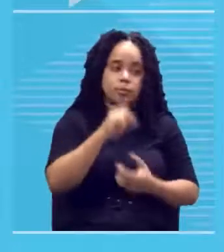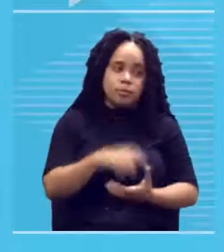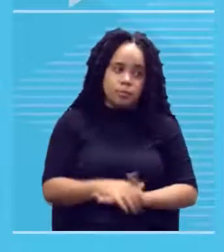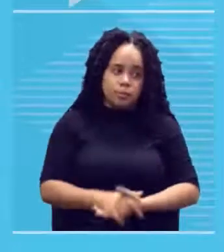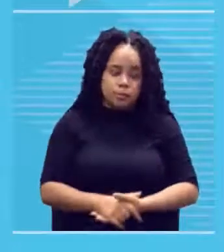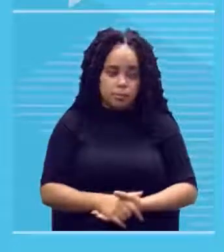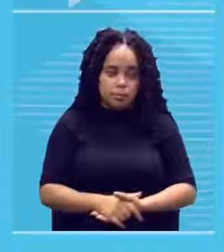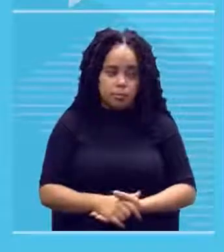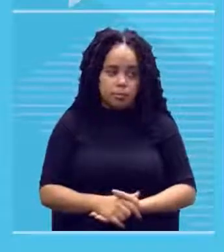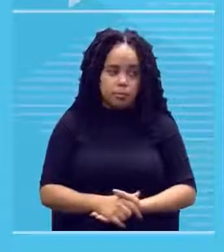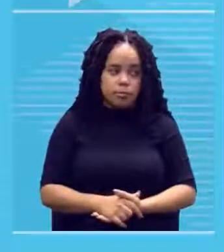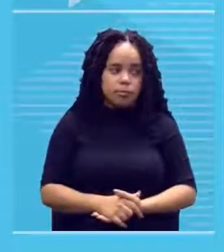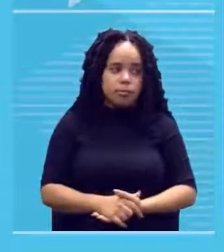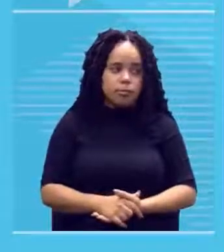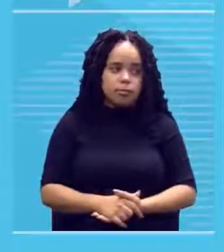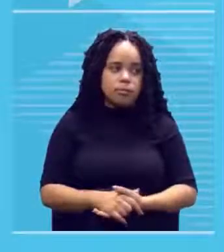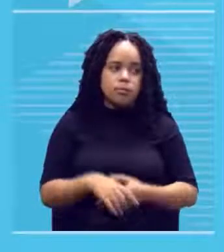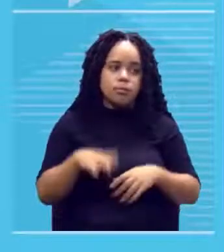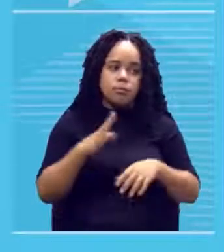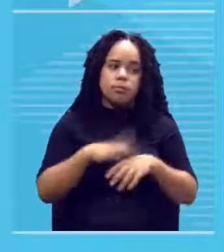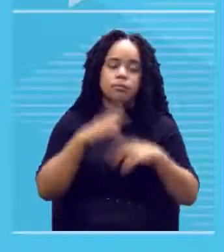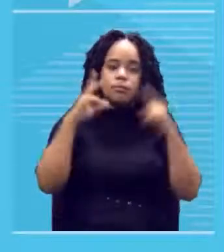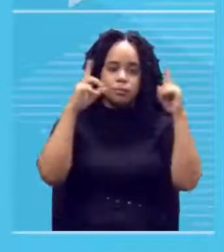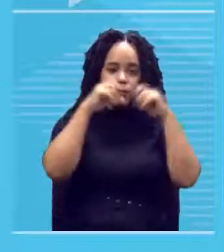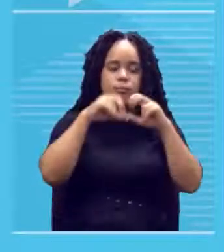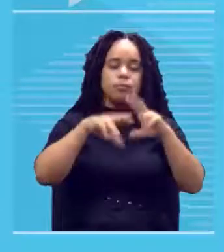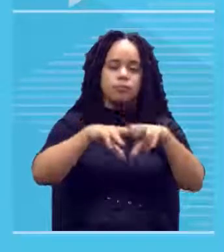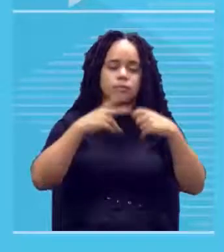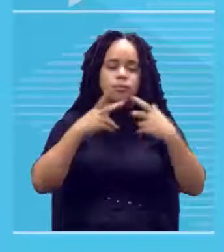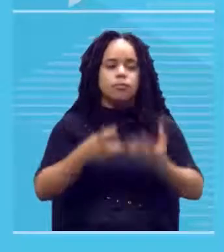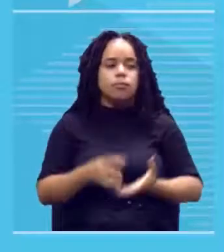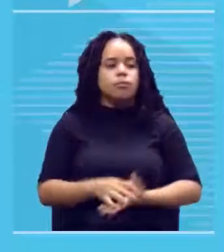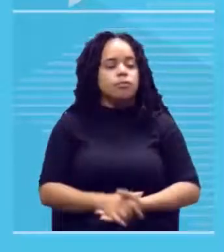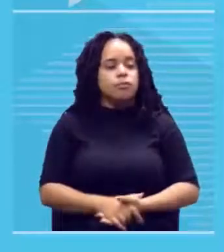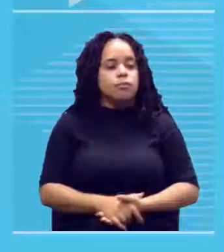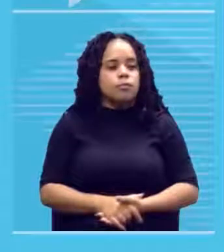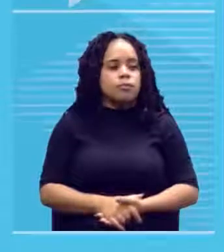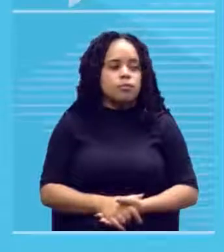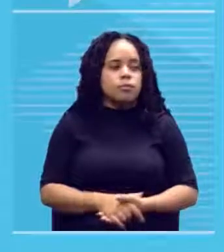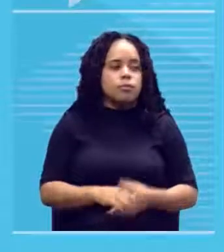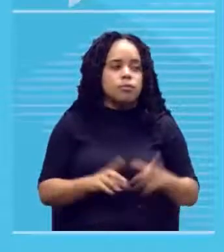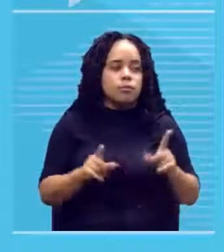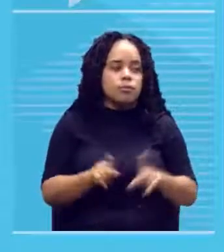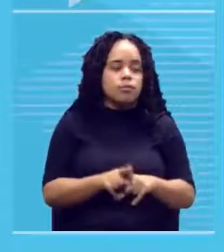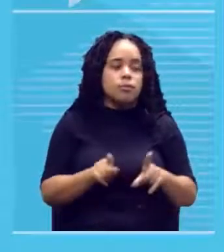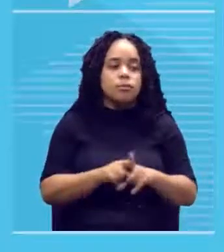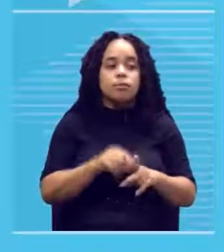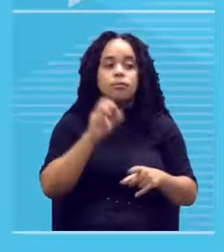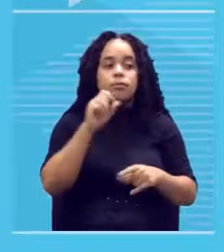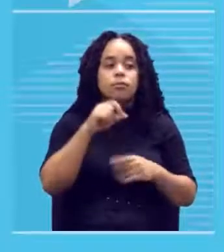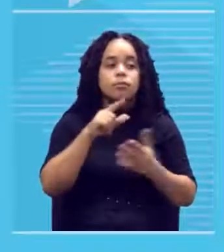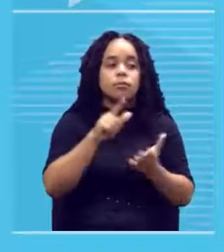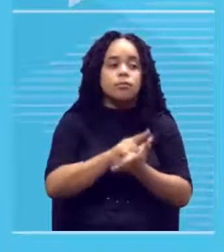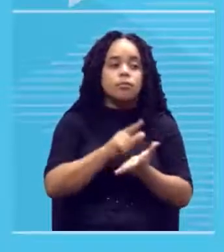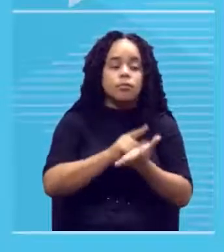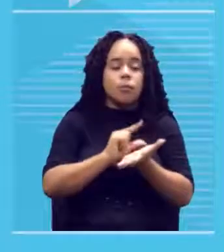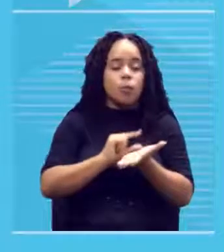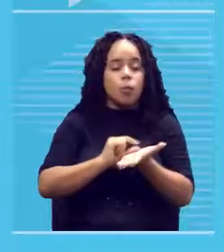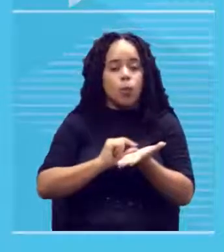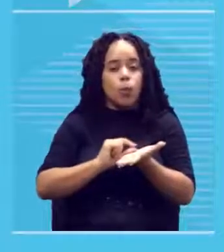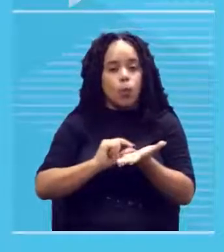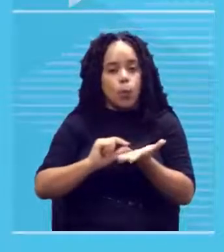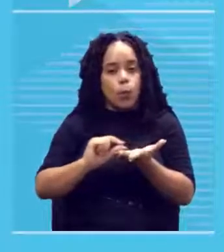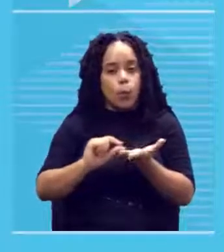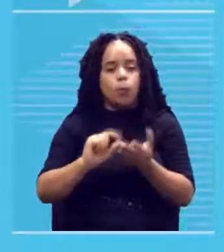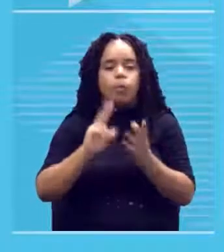da pintura só se torna um pouco difícil por conta disso sem falar que se você usar um papel muito fino a